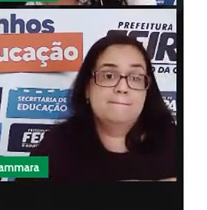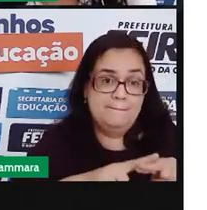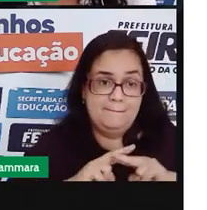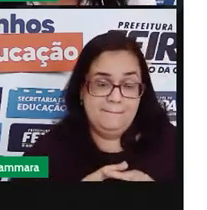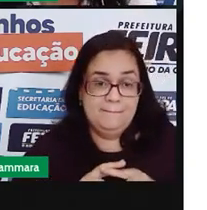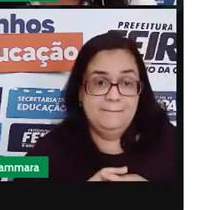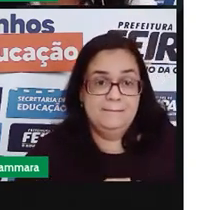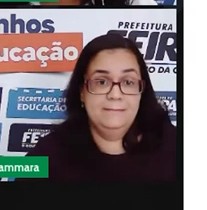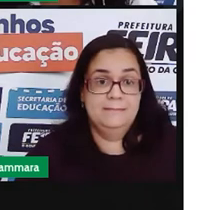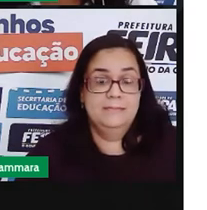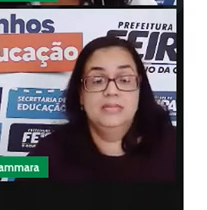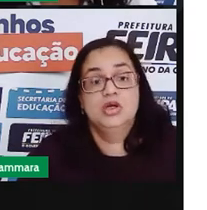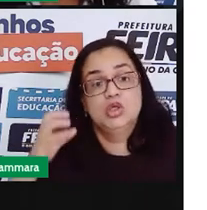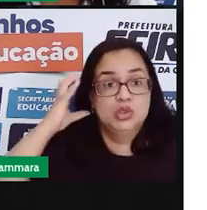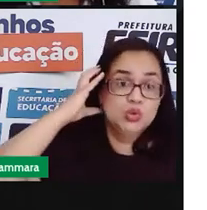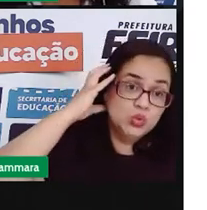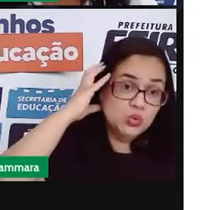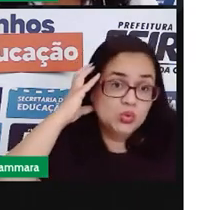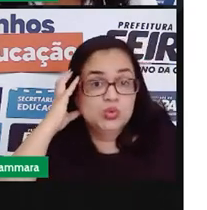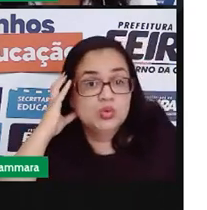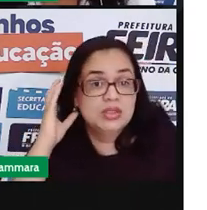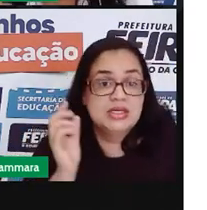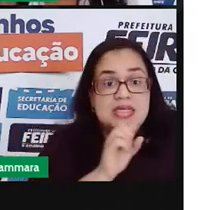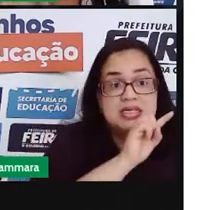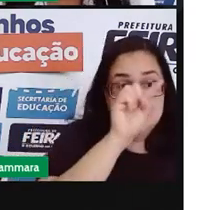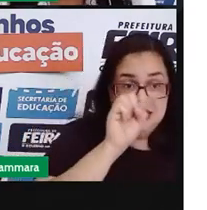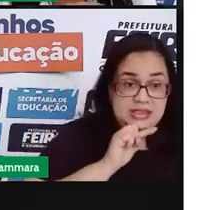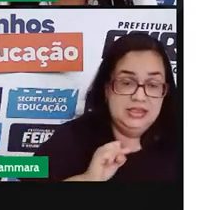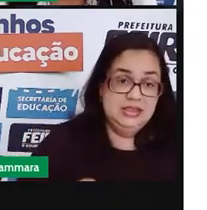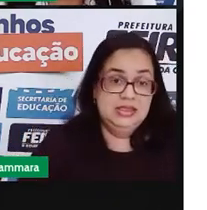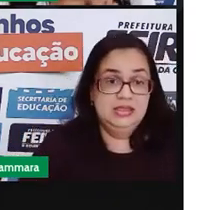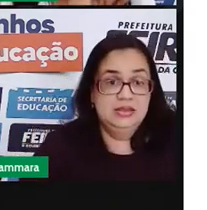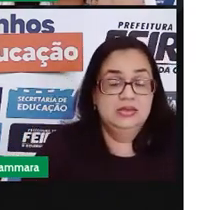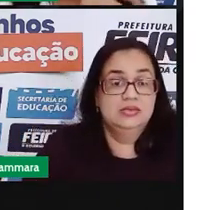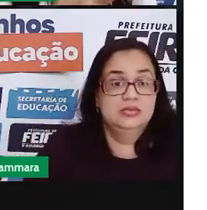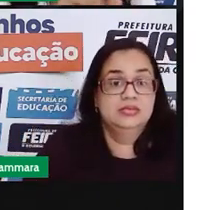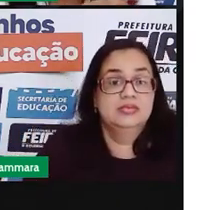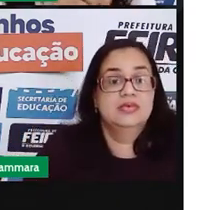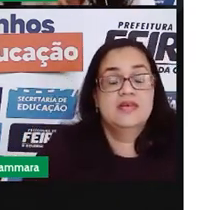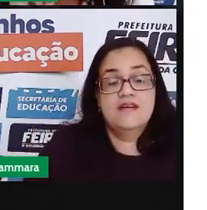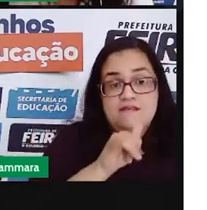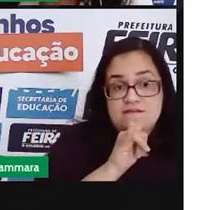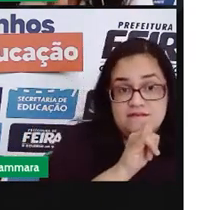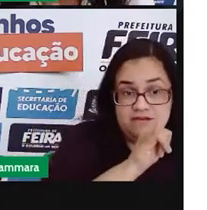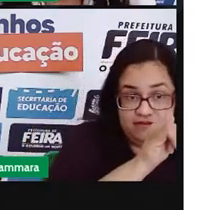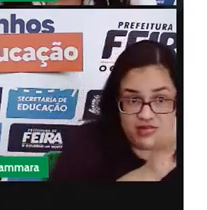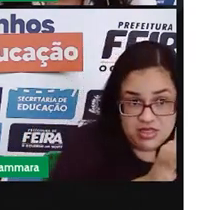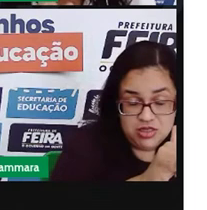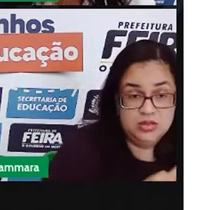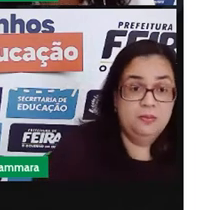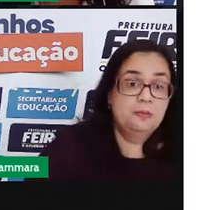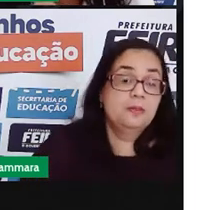ele vai ficar com som da letra Z. Olha só, aviso,